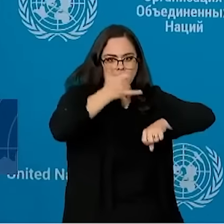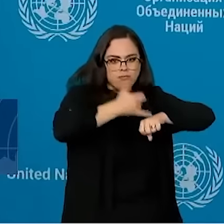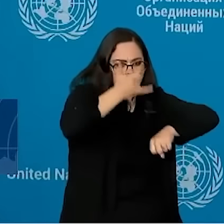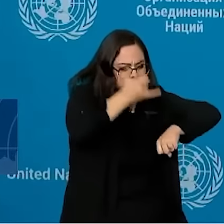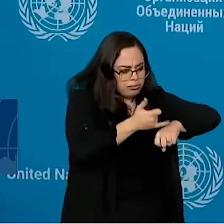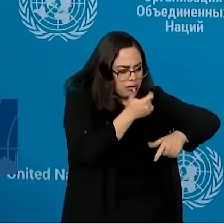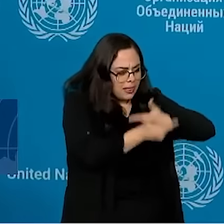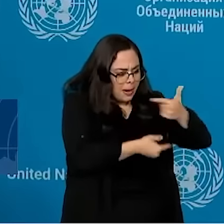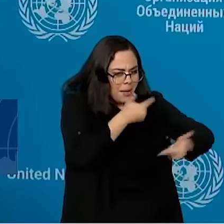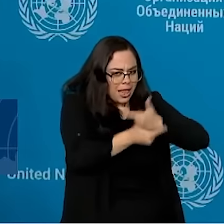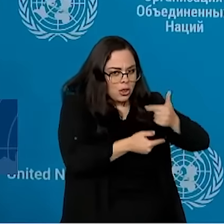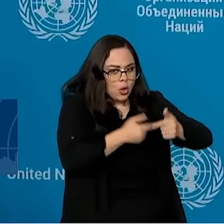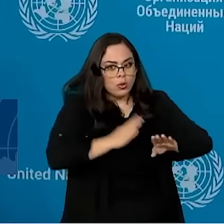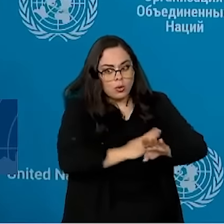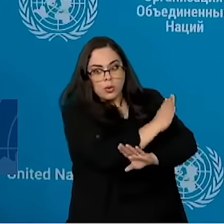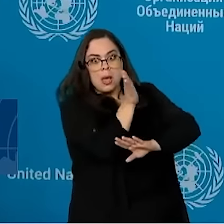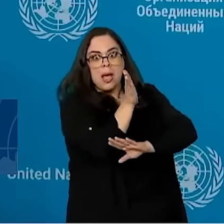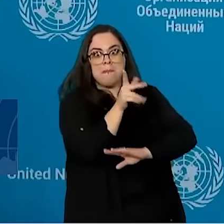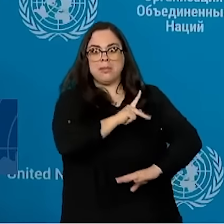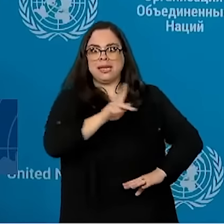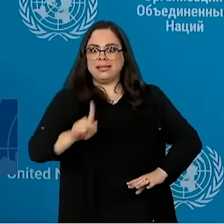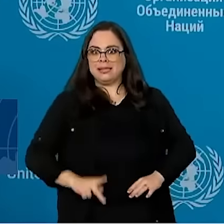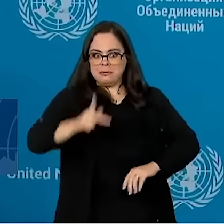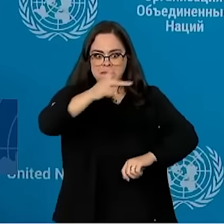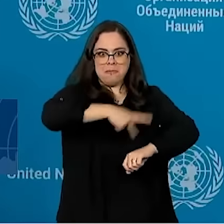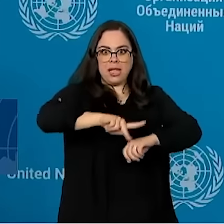presidência de um país que é a oitava economia do mundo.